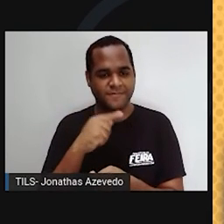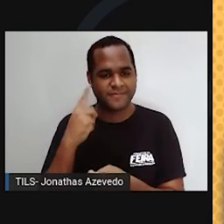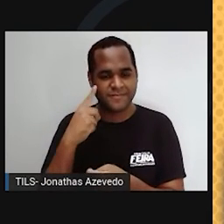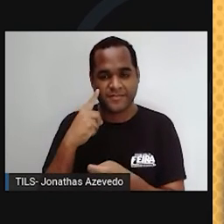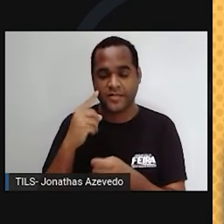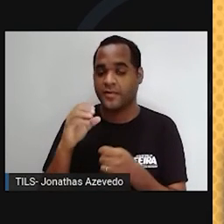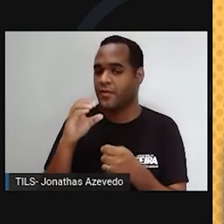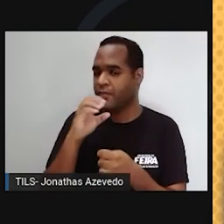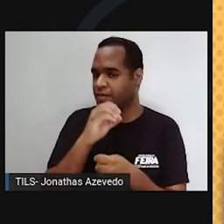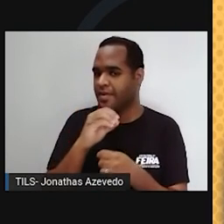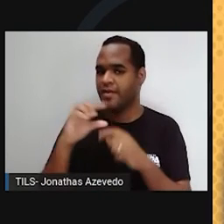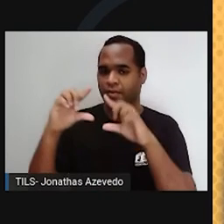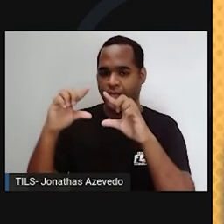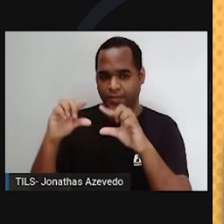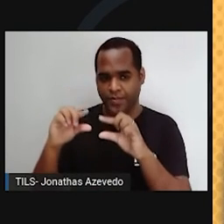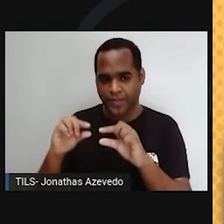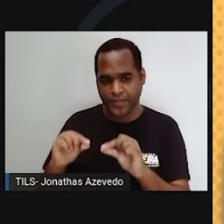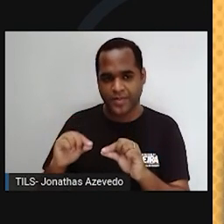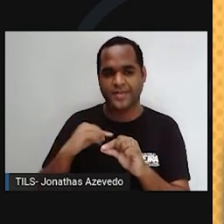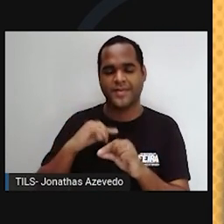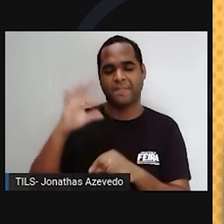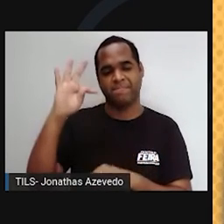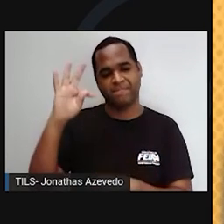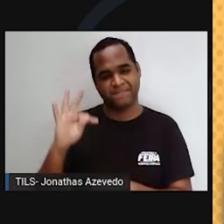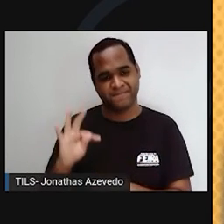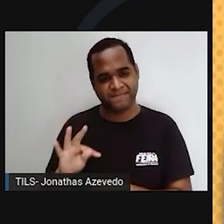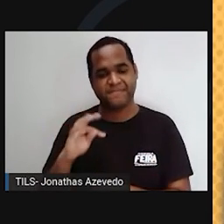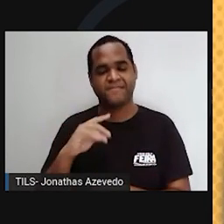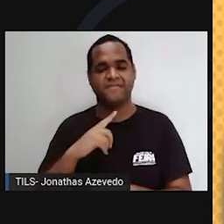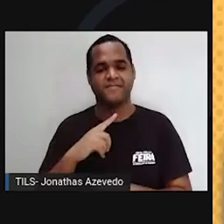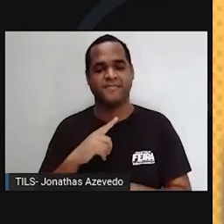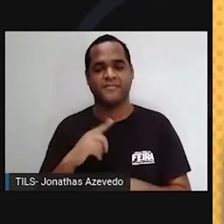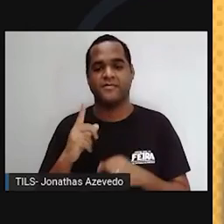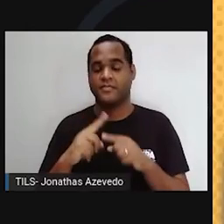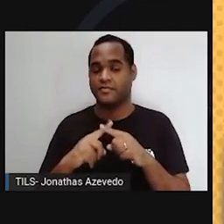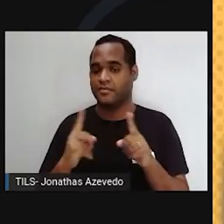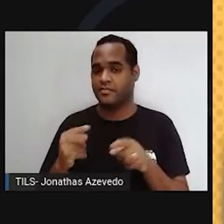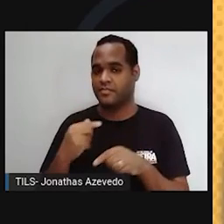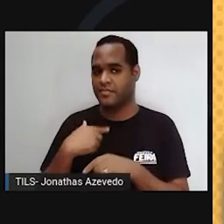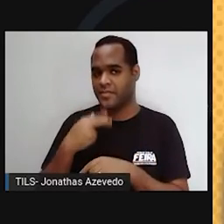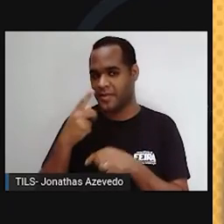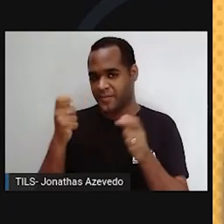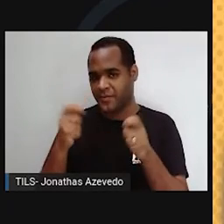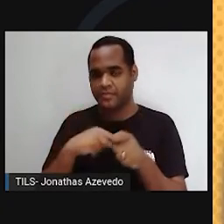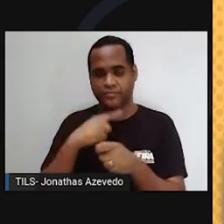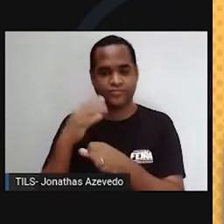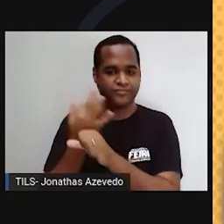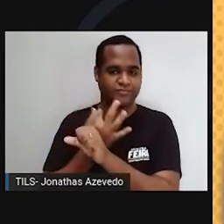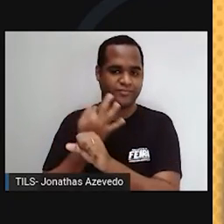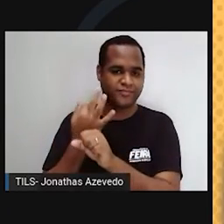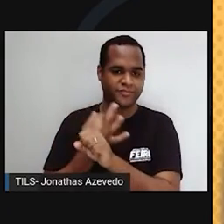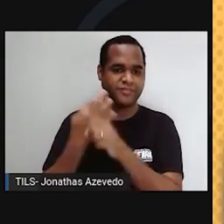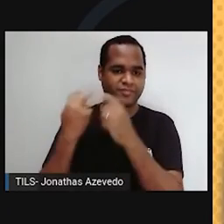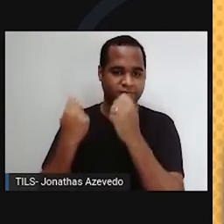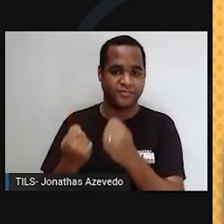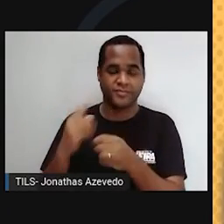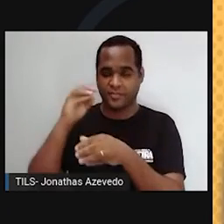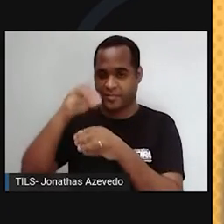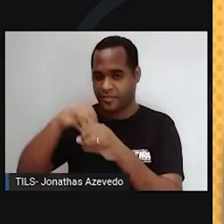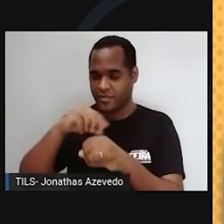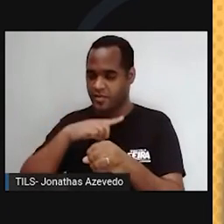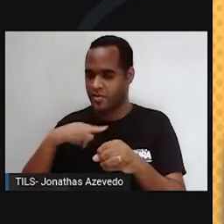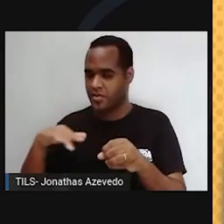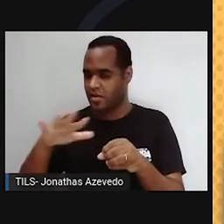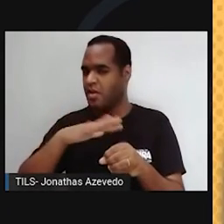esfriar e a pressão vai caindo. O resultado é que o interior não vai mais aguentar o peso das camadas externas